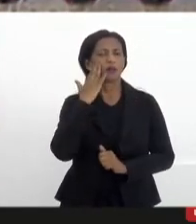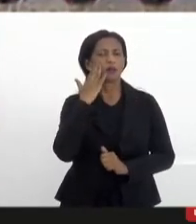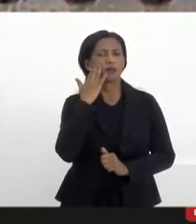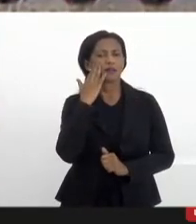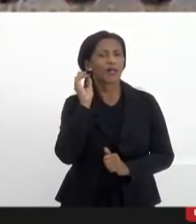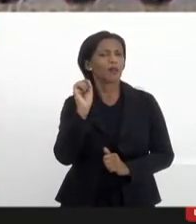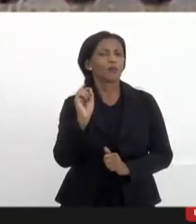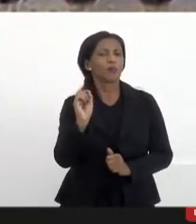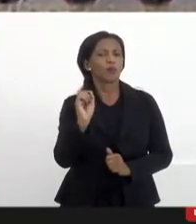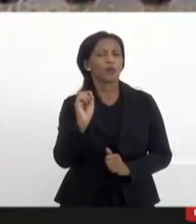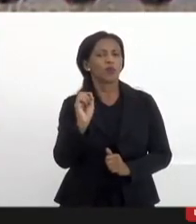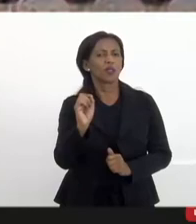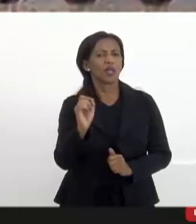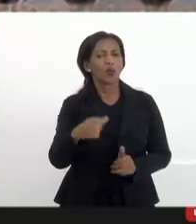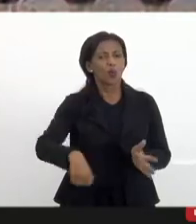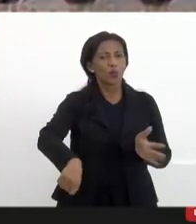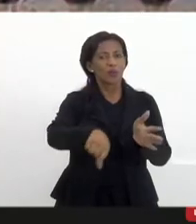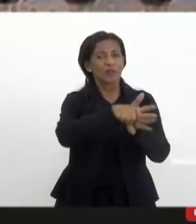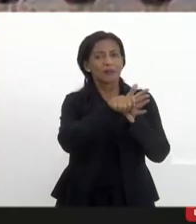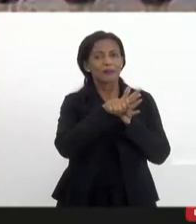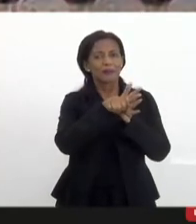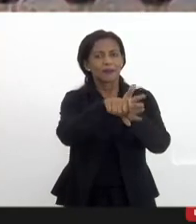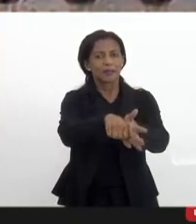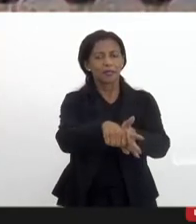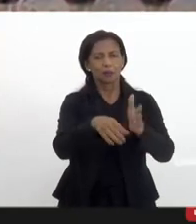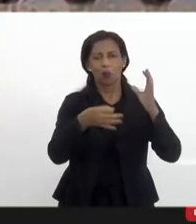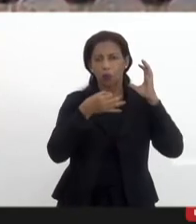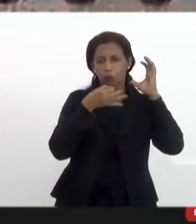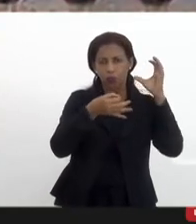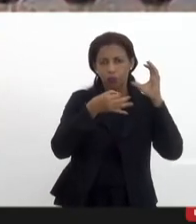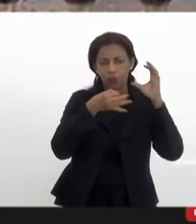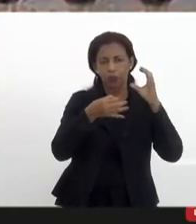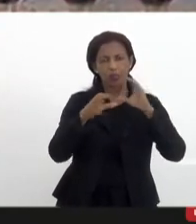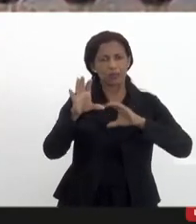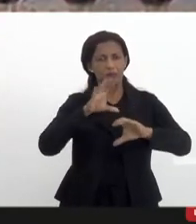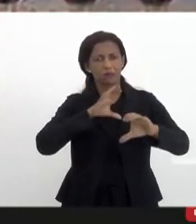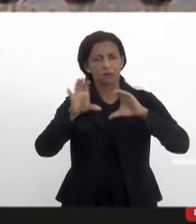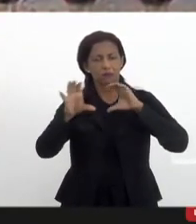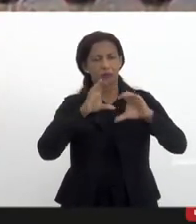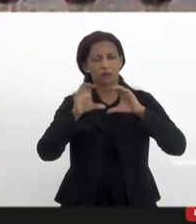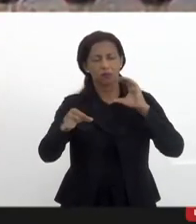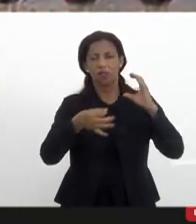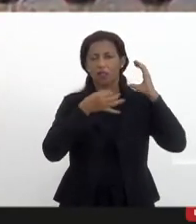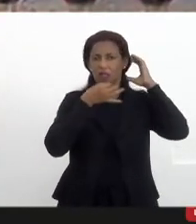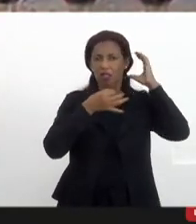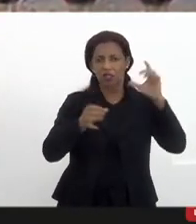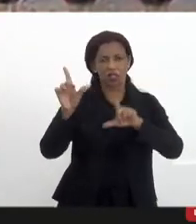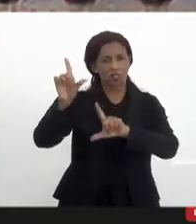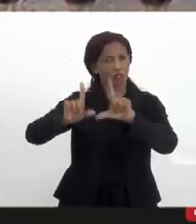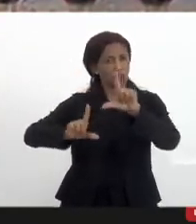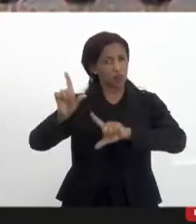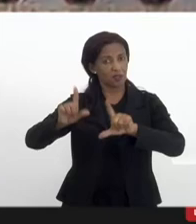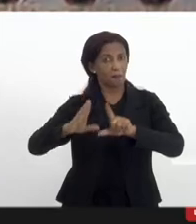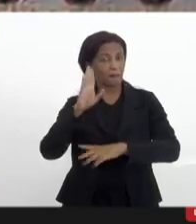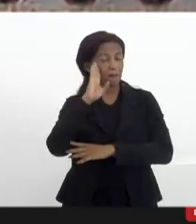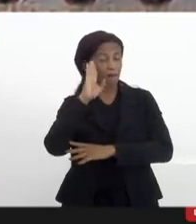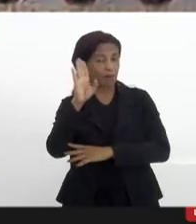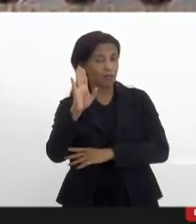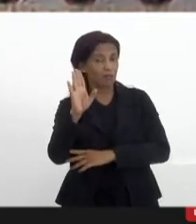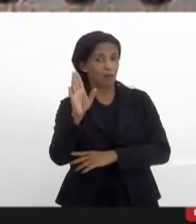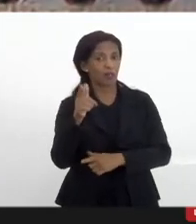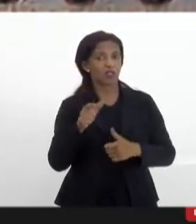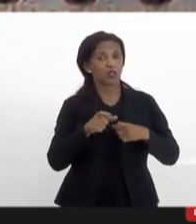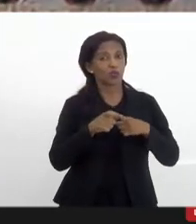espetáculo de criminalização dos comunicadores e comunicadoras das rádios e TVs mas principalmente das rádios